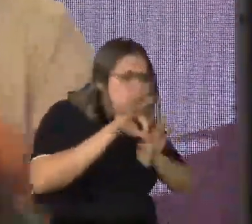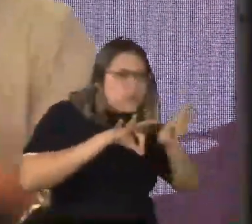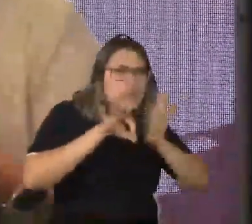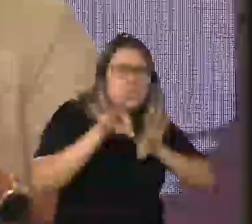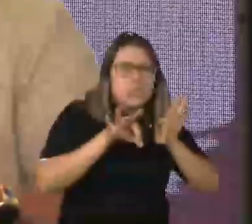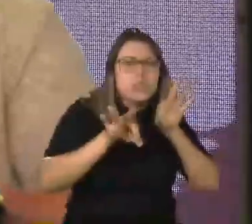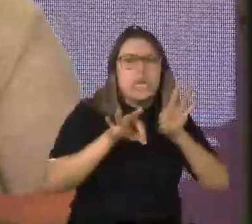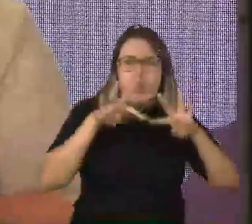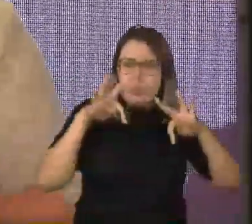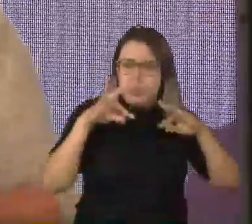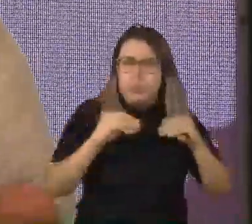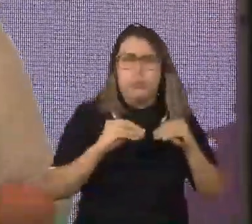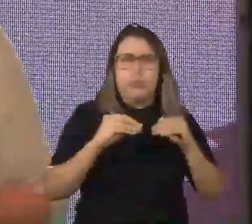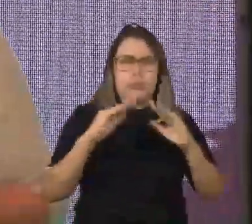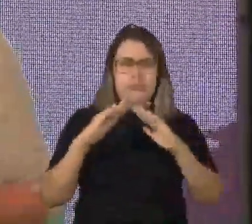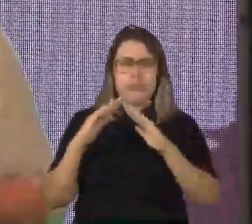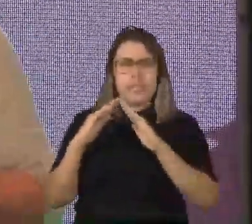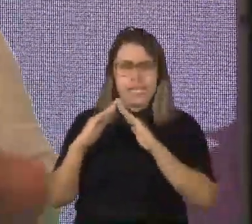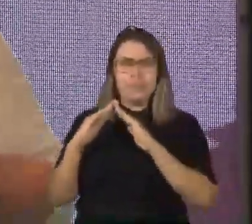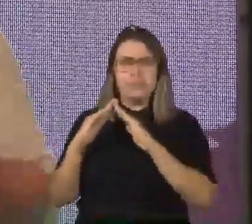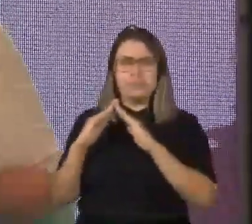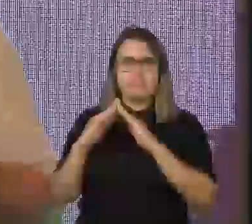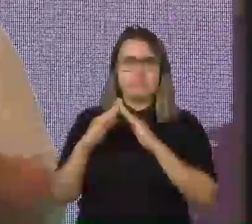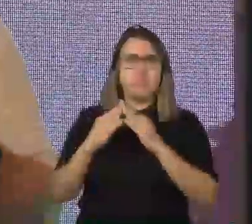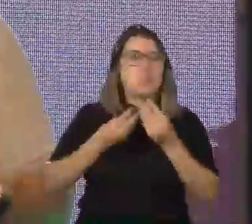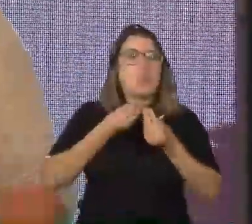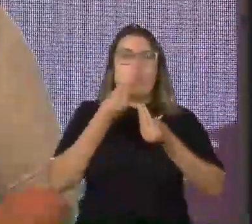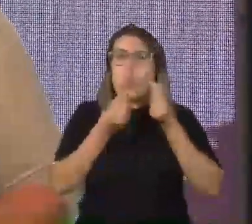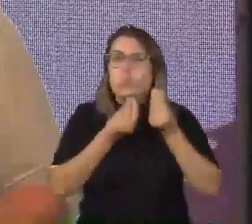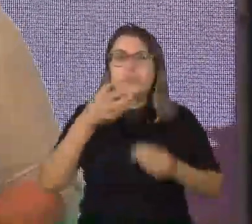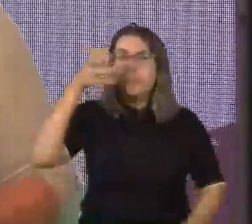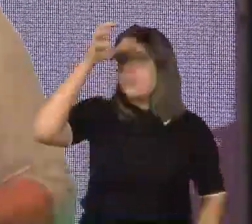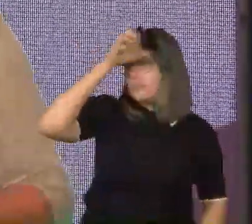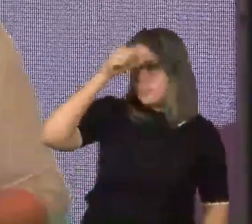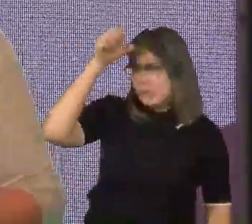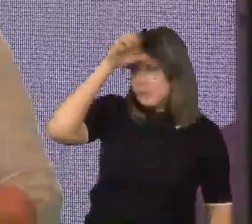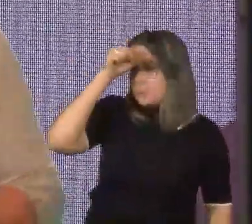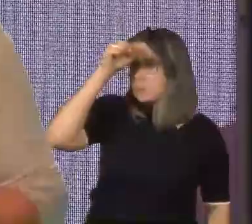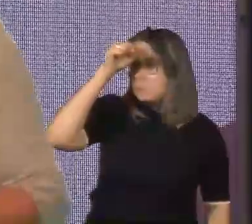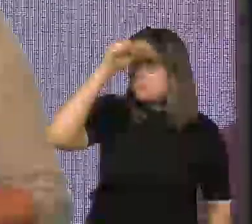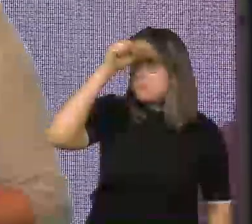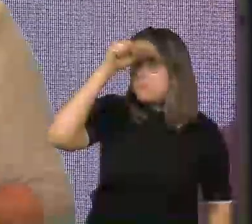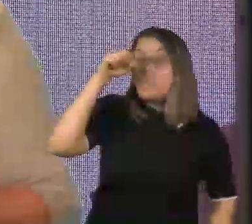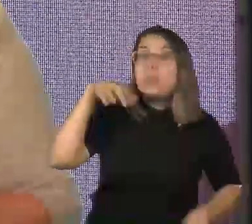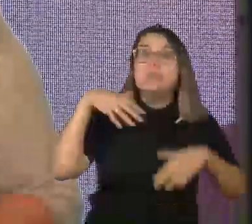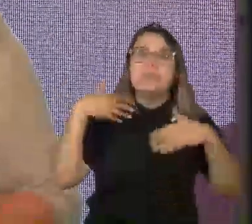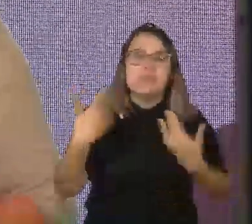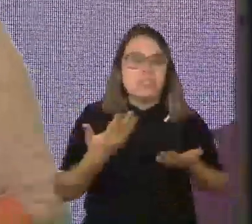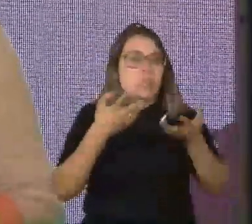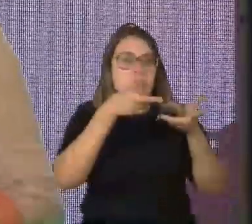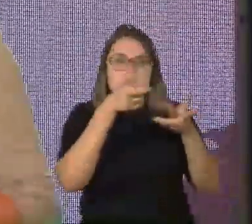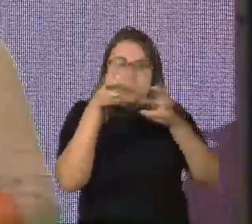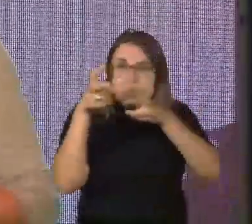uma estrutura, em principal, no ambiente de casa, conseguir aprender. E isso, a gente se deparou no